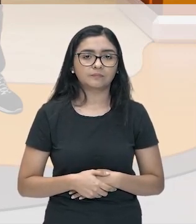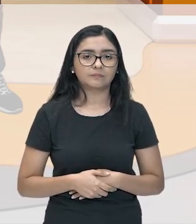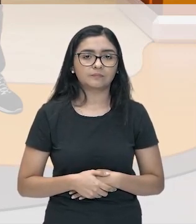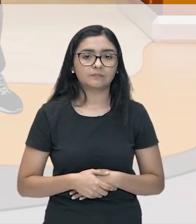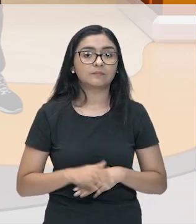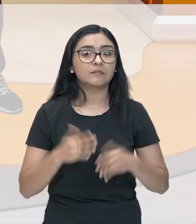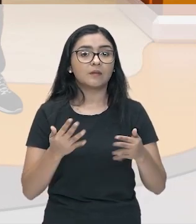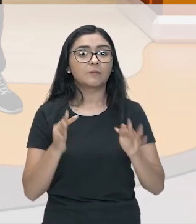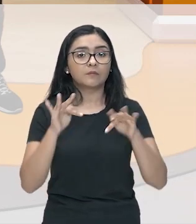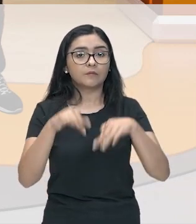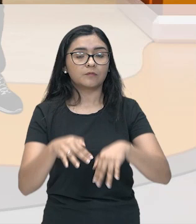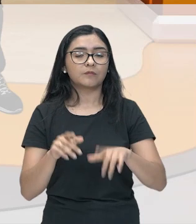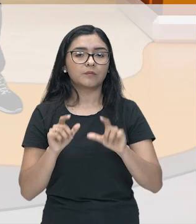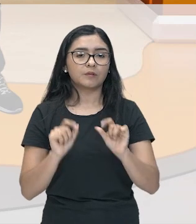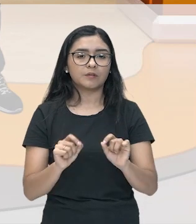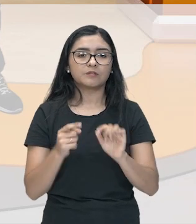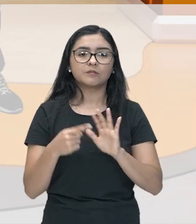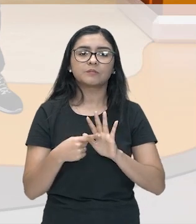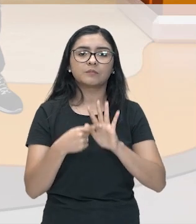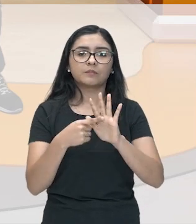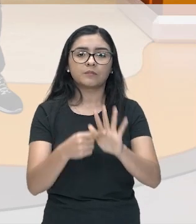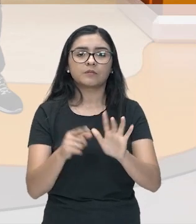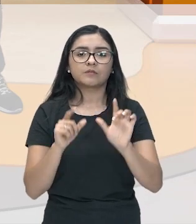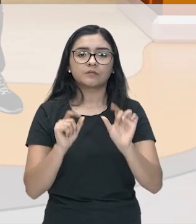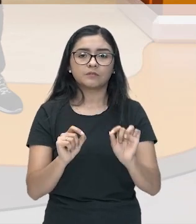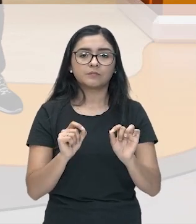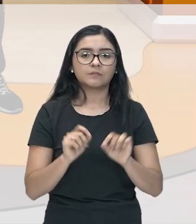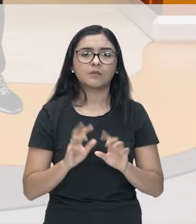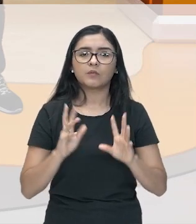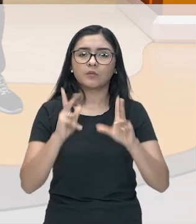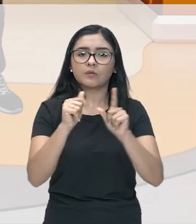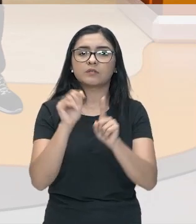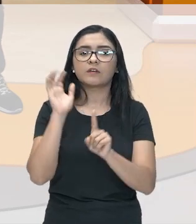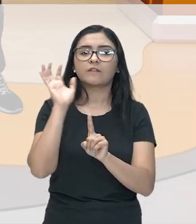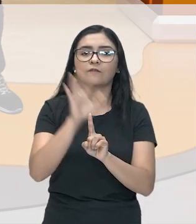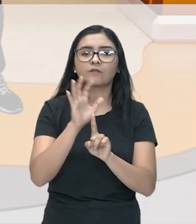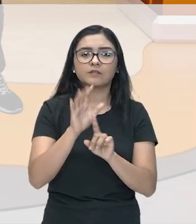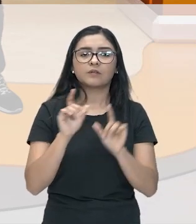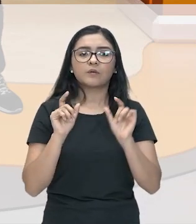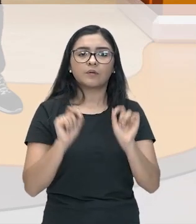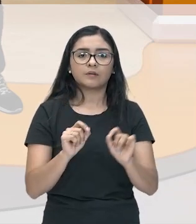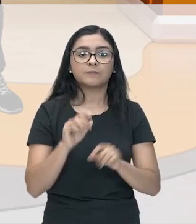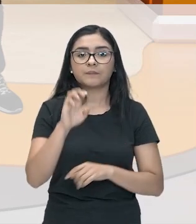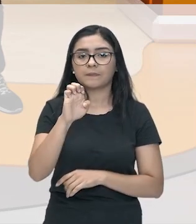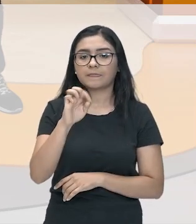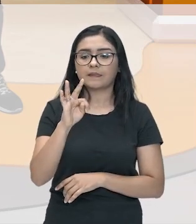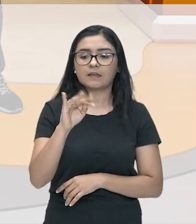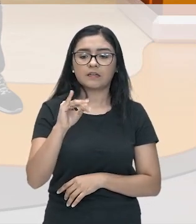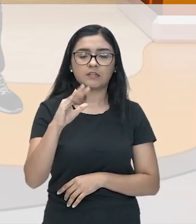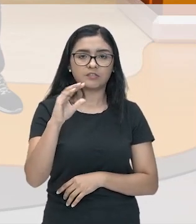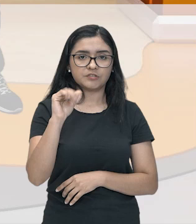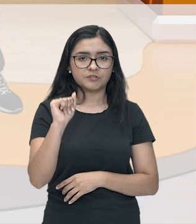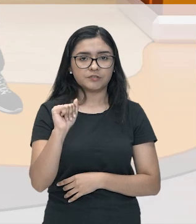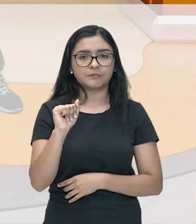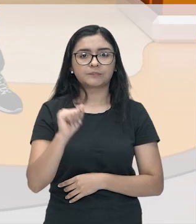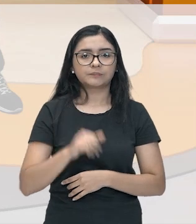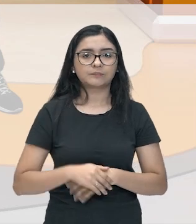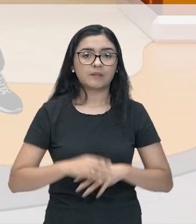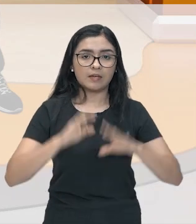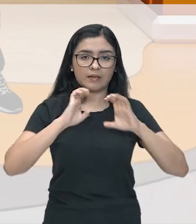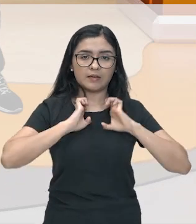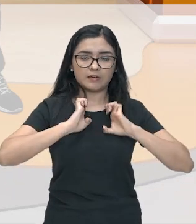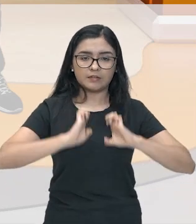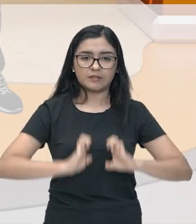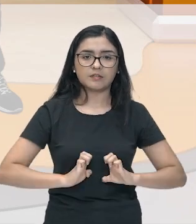por fim, a gente traz, depois de todas essas influências, a questão da ética. Olha só, as